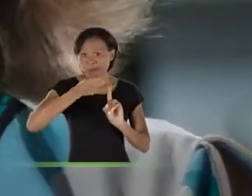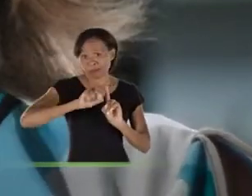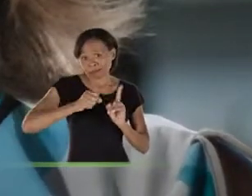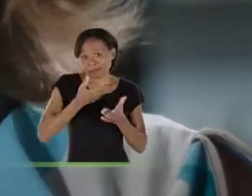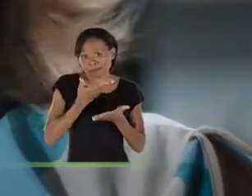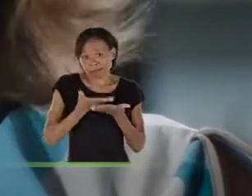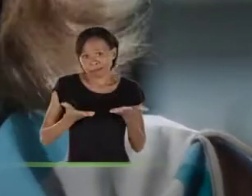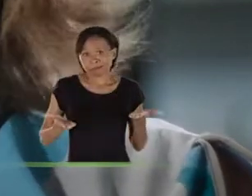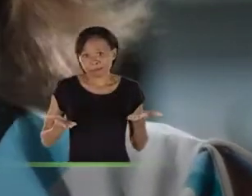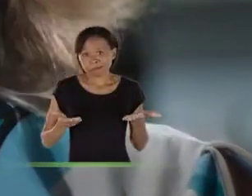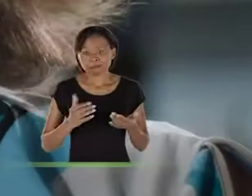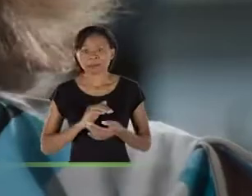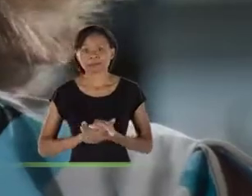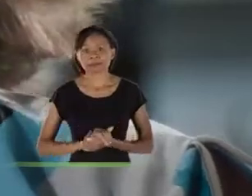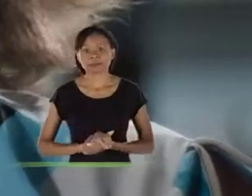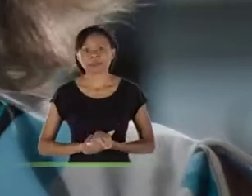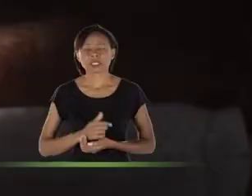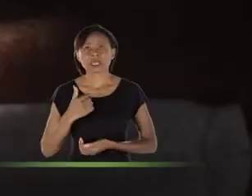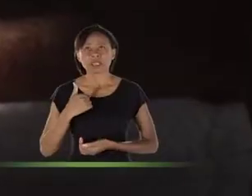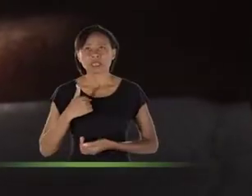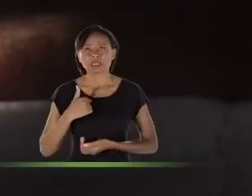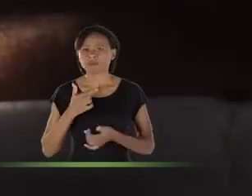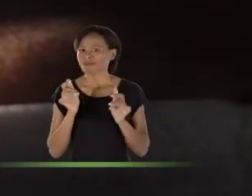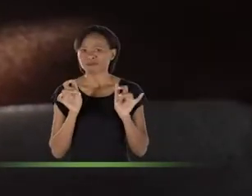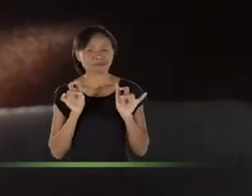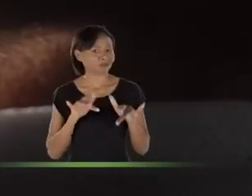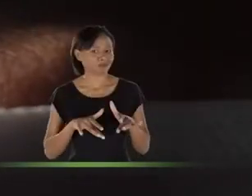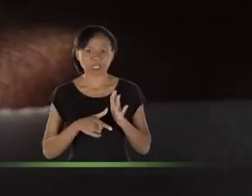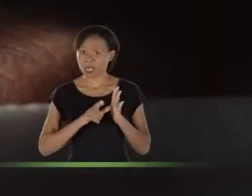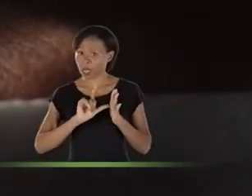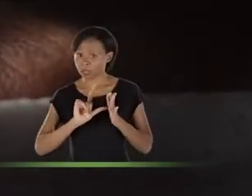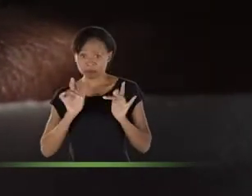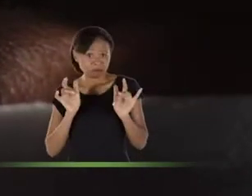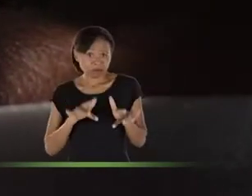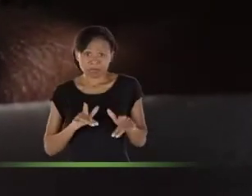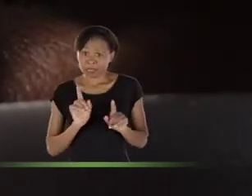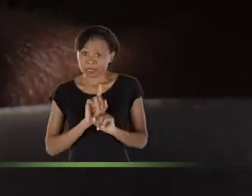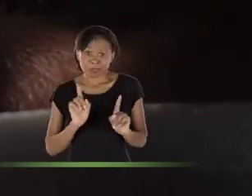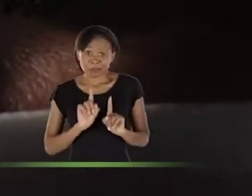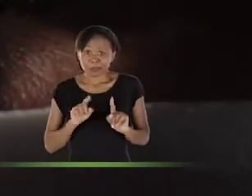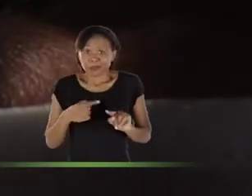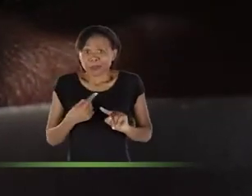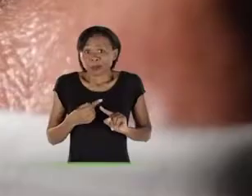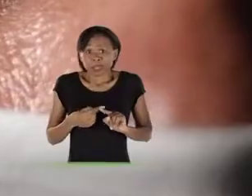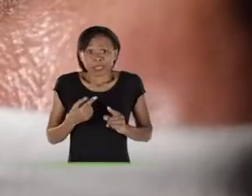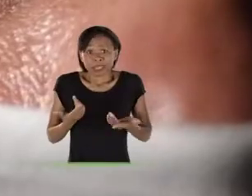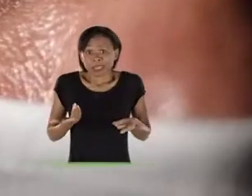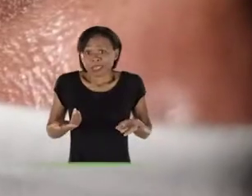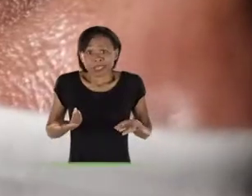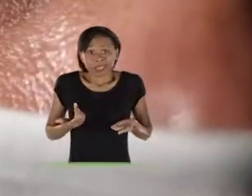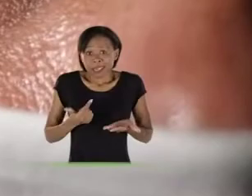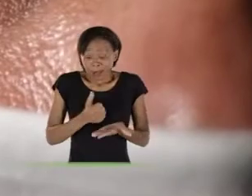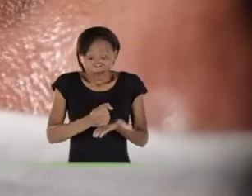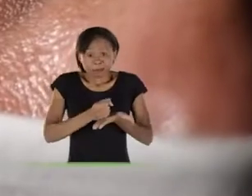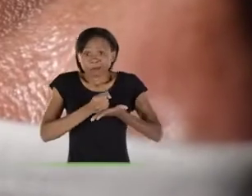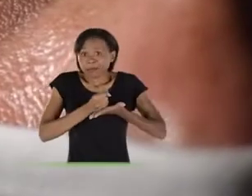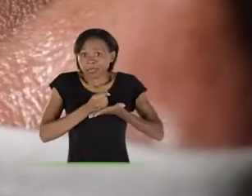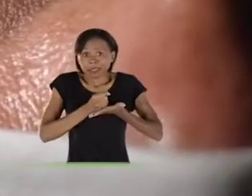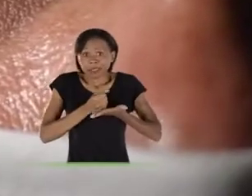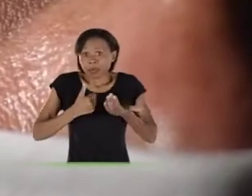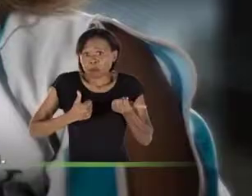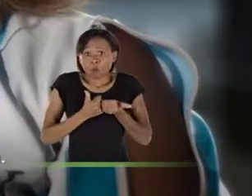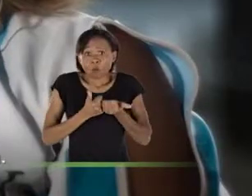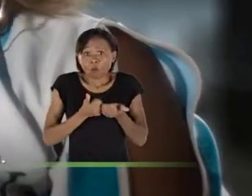e aí eu acabei perdendo o bebê. Eu não saí de casa o quanto antes porque, assim, eu não tive apoio.